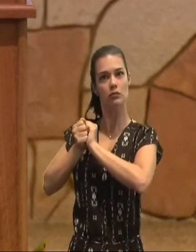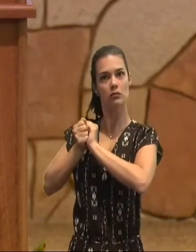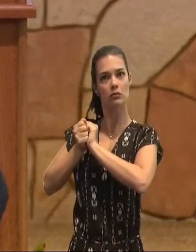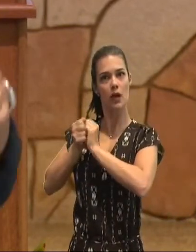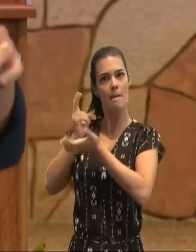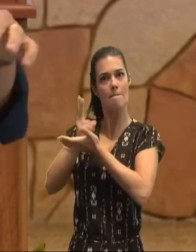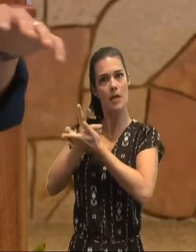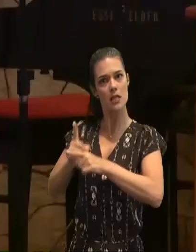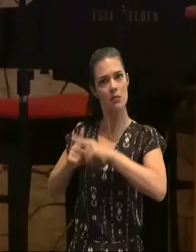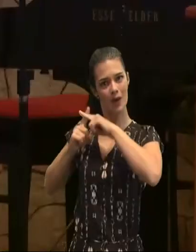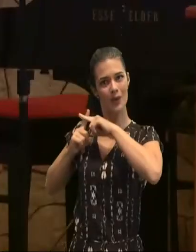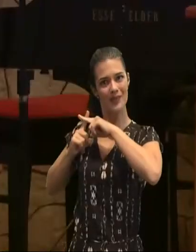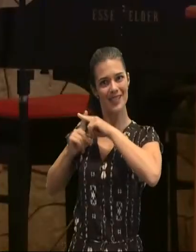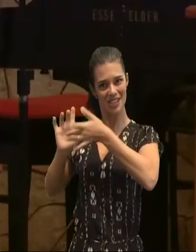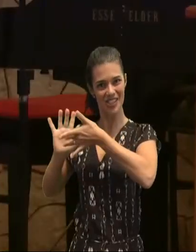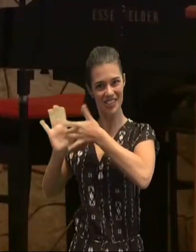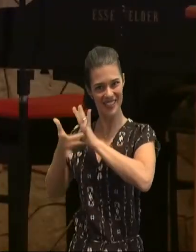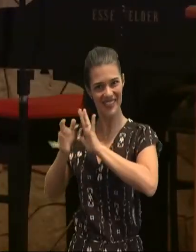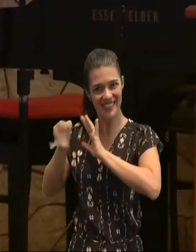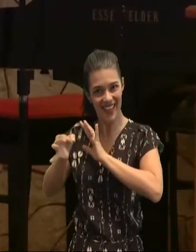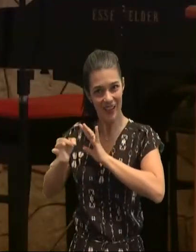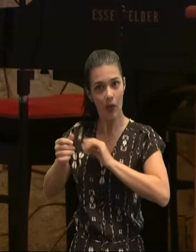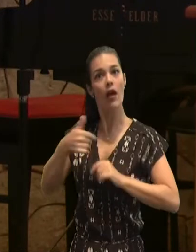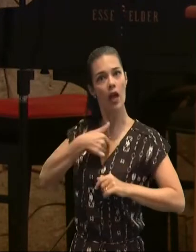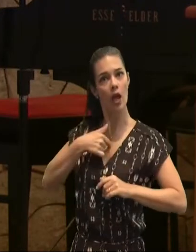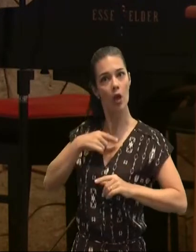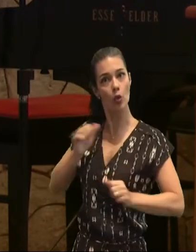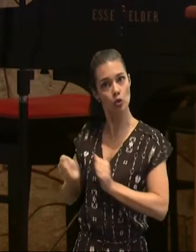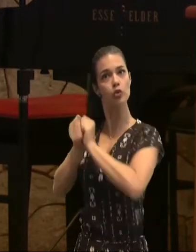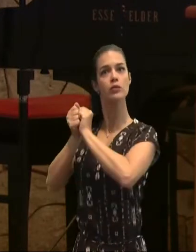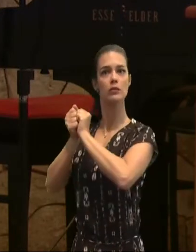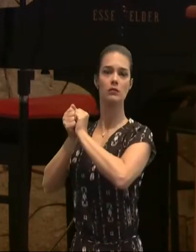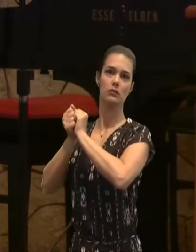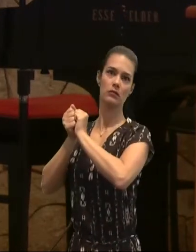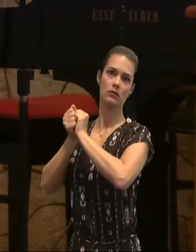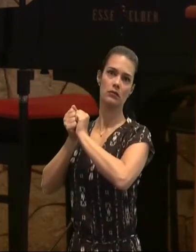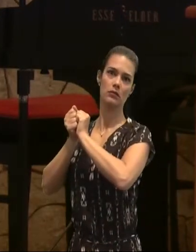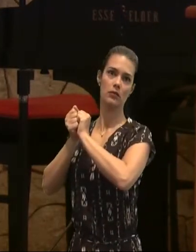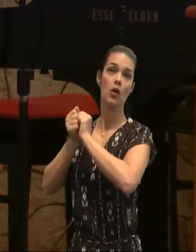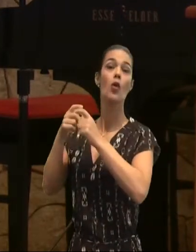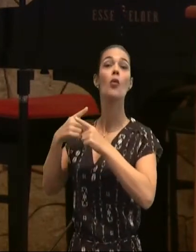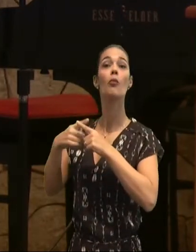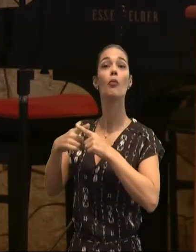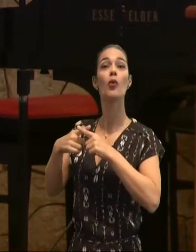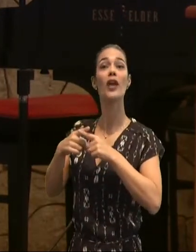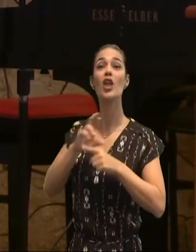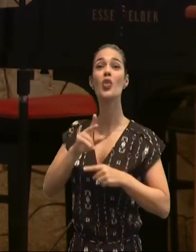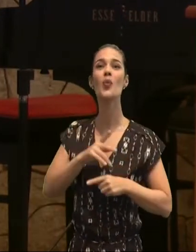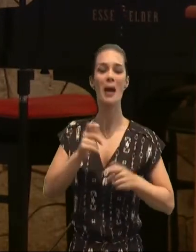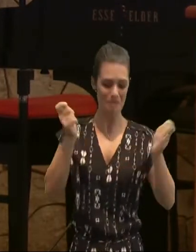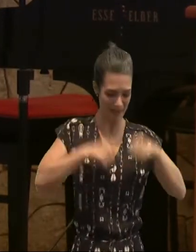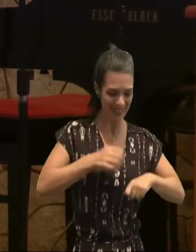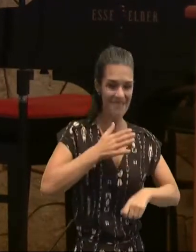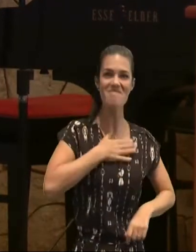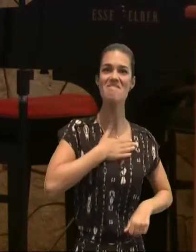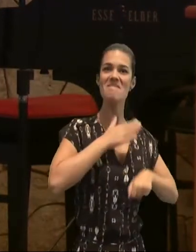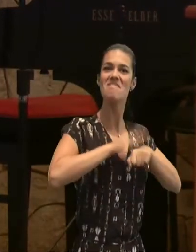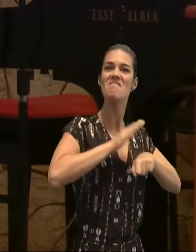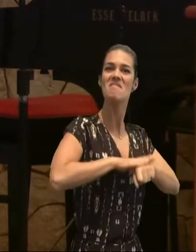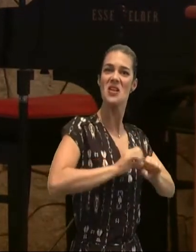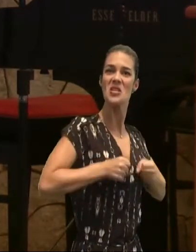não são mais obras da lei, não são mais obras da carne, não é aquilo que eu posso fazer, não é o meu